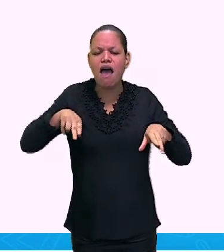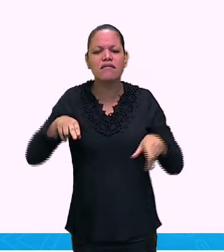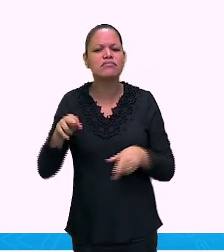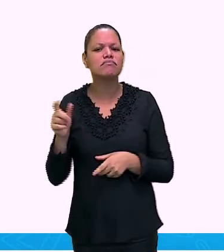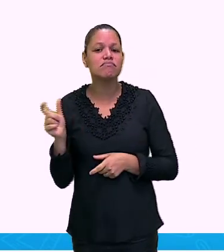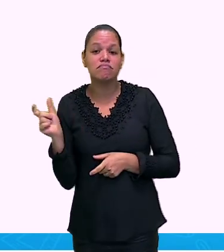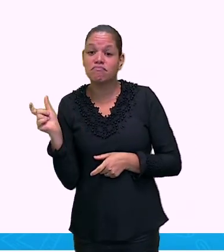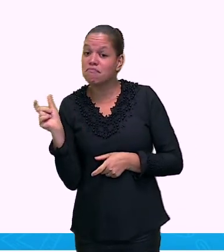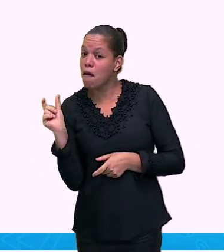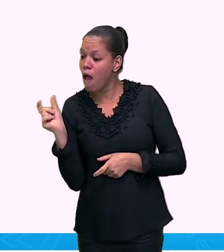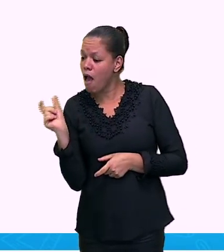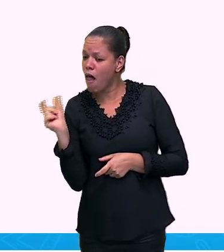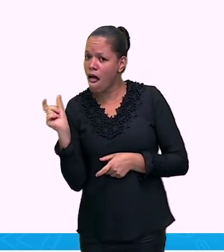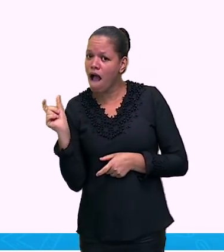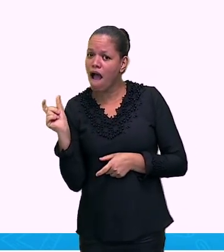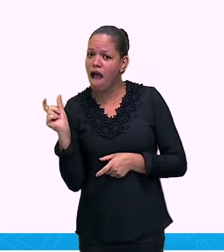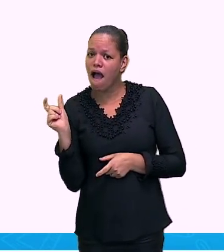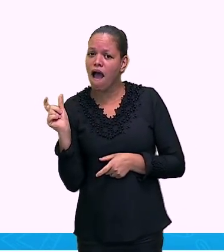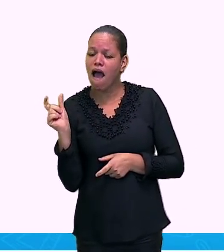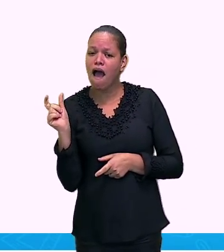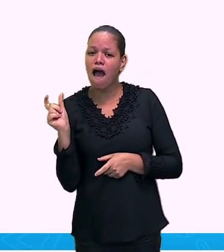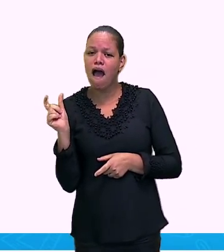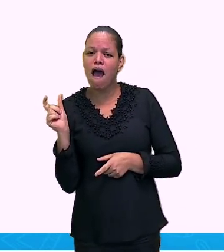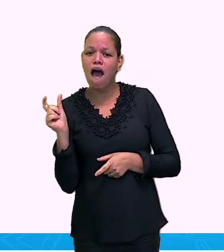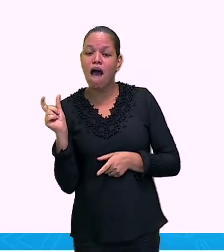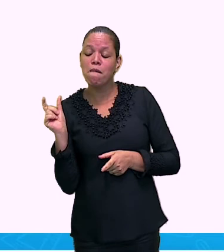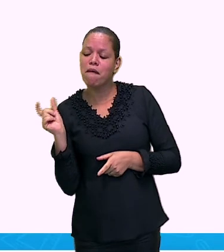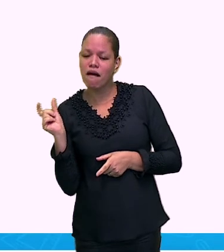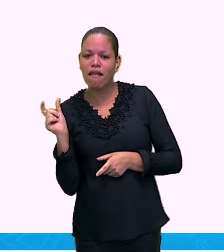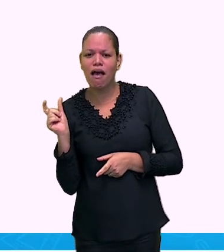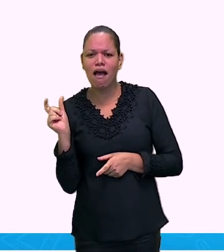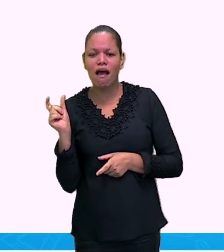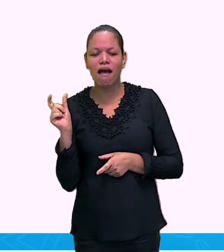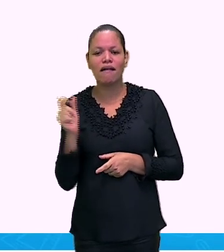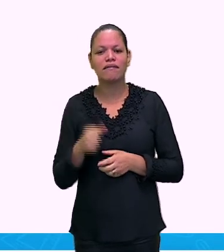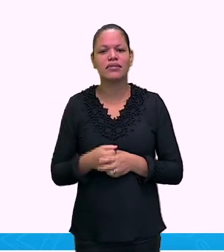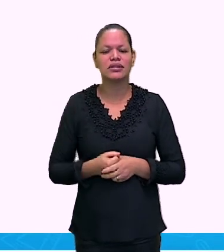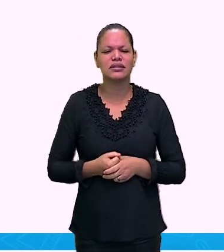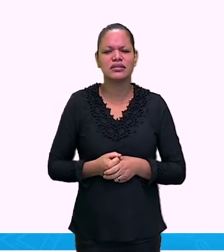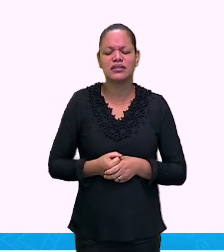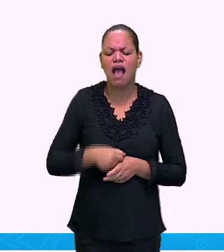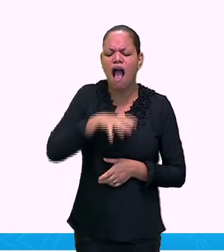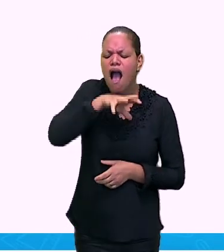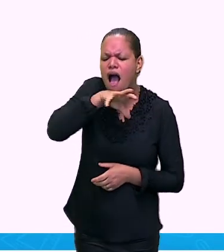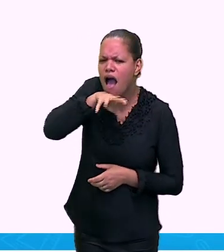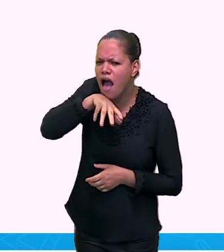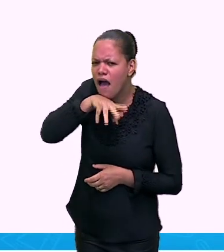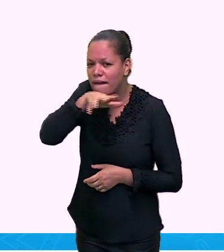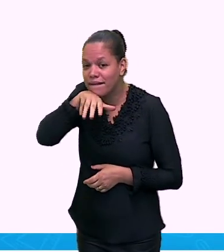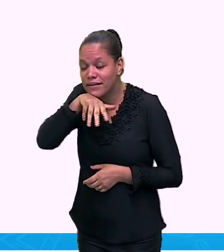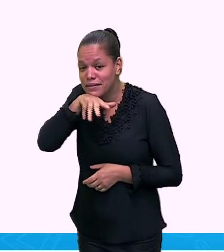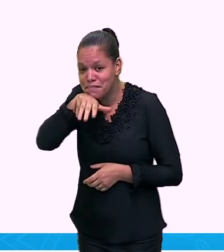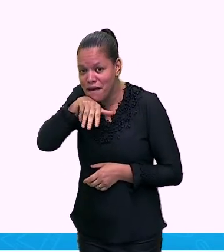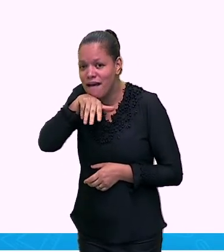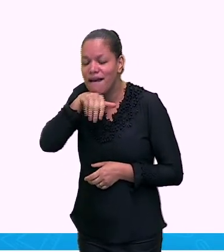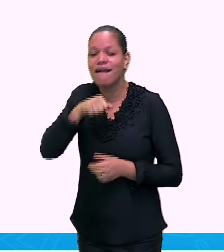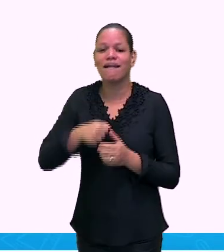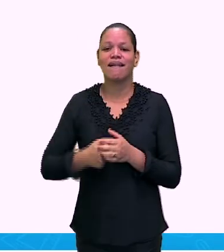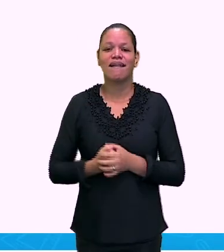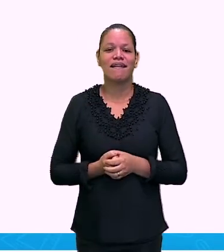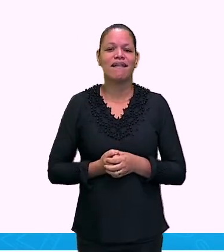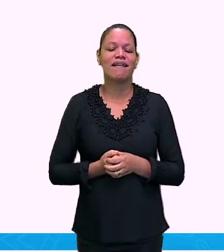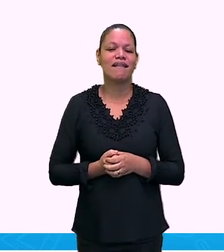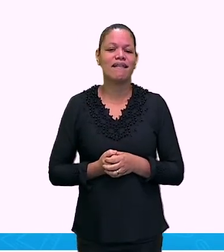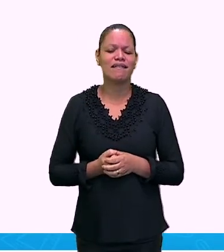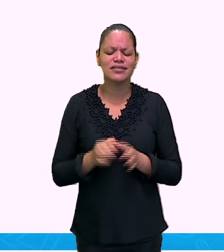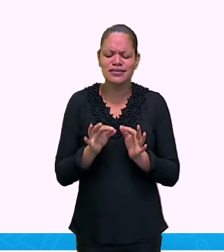Jabuticaba. Tatu. Perceberam que eu frisei palavras muito comuns para